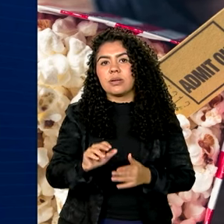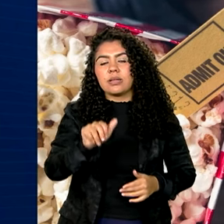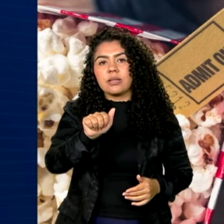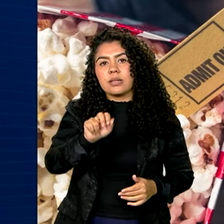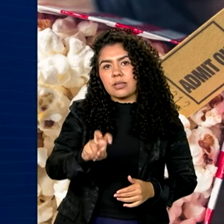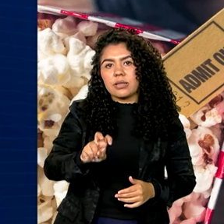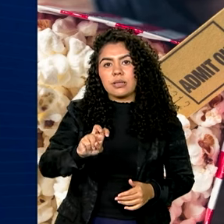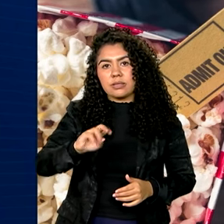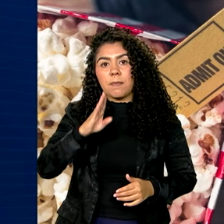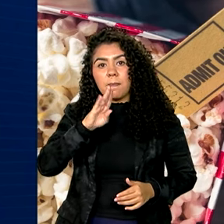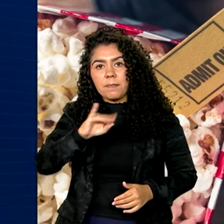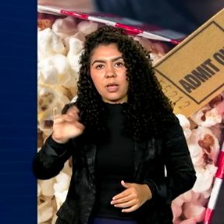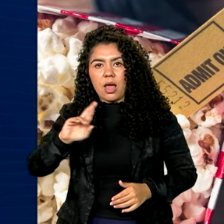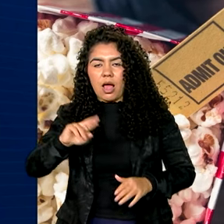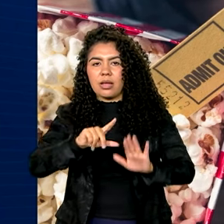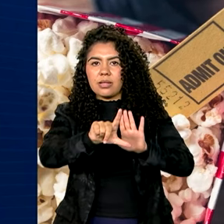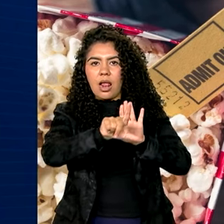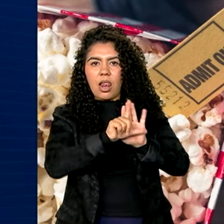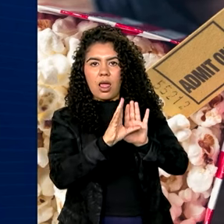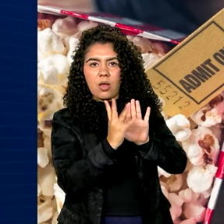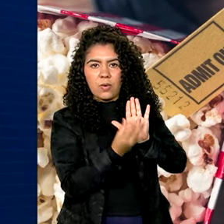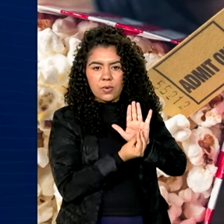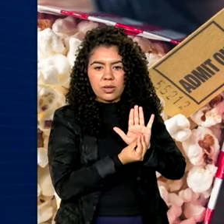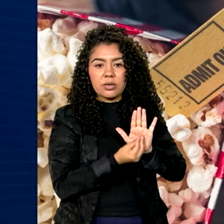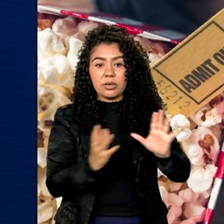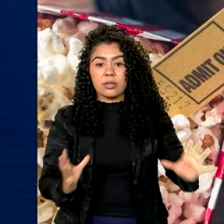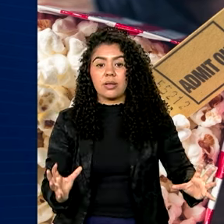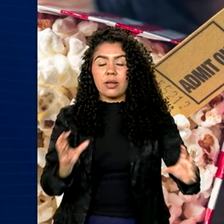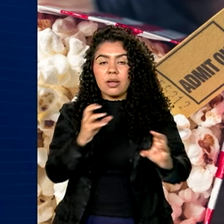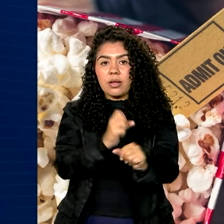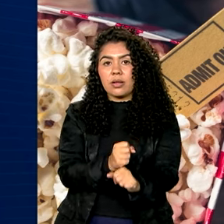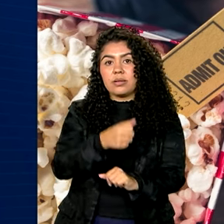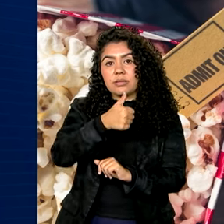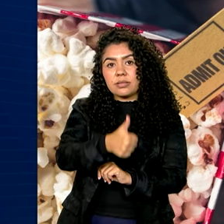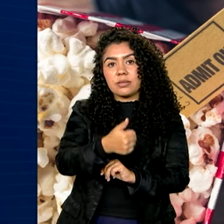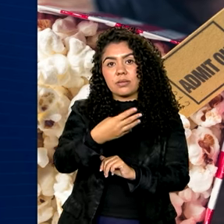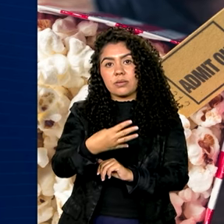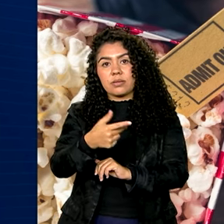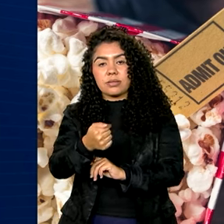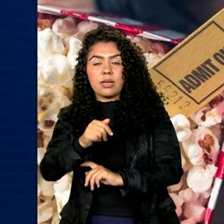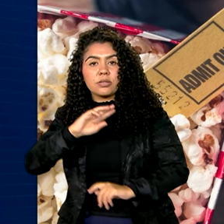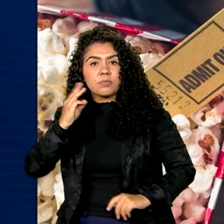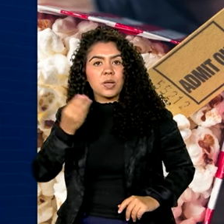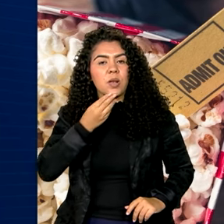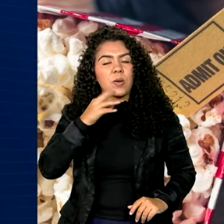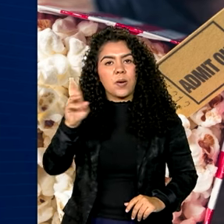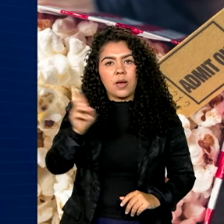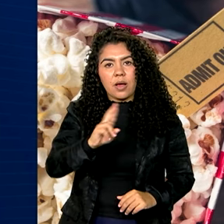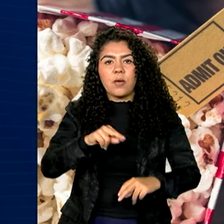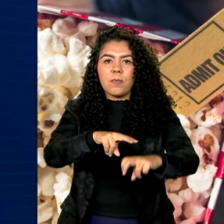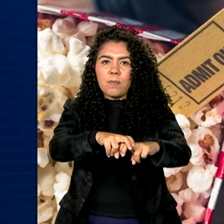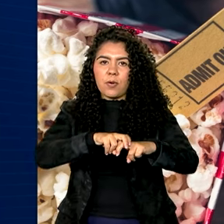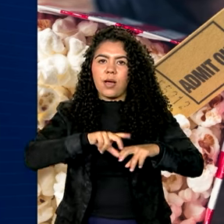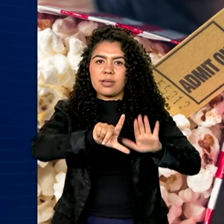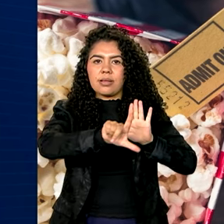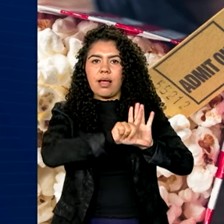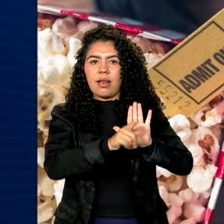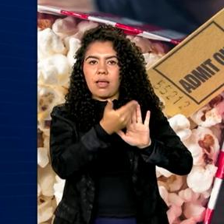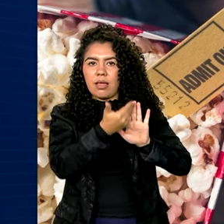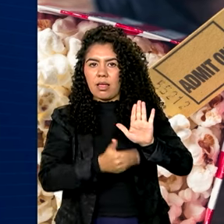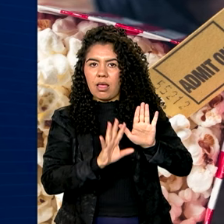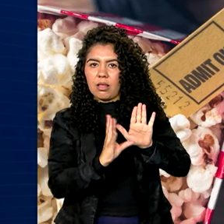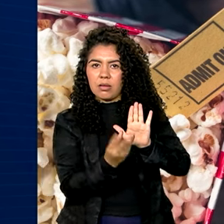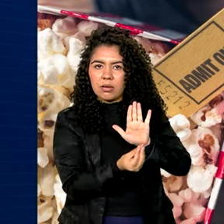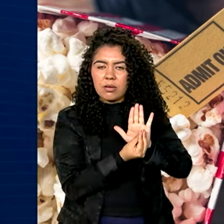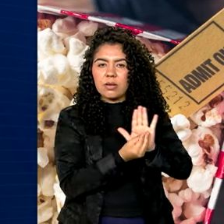via Lei Rouanet. Ao todo, foram captados quase 147 milhões de reais através da Lei Rouanet para projetos